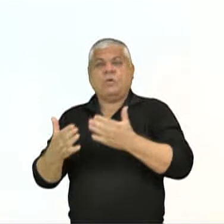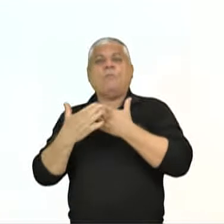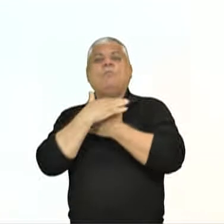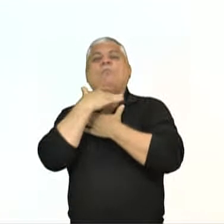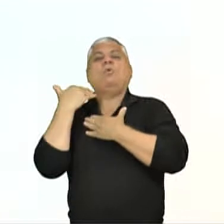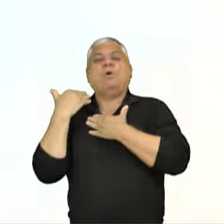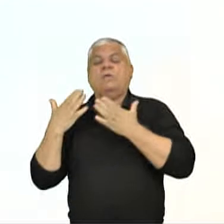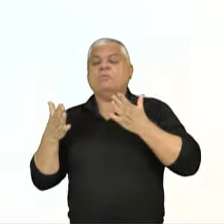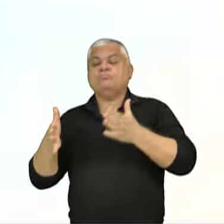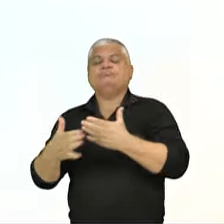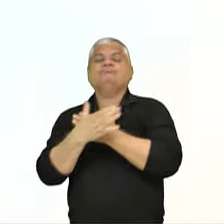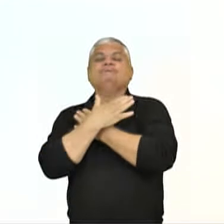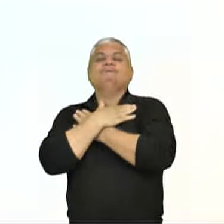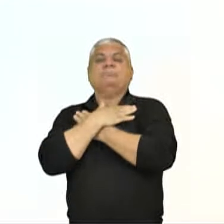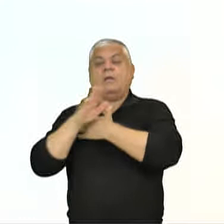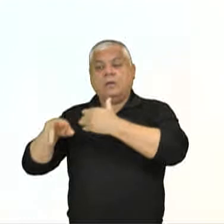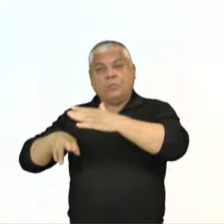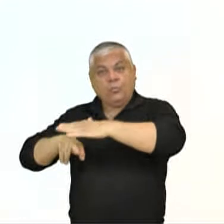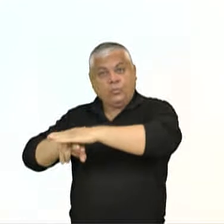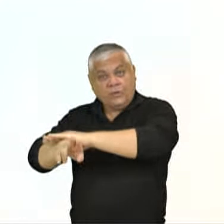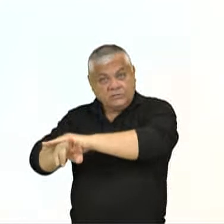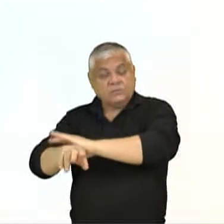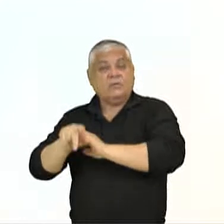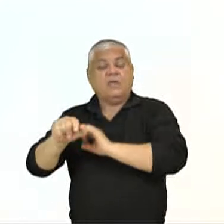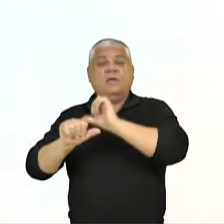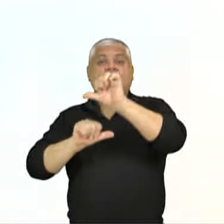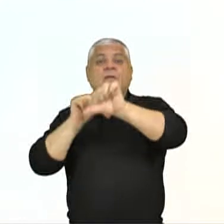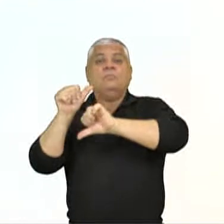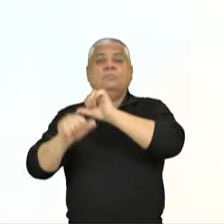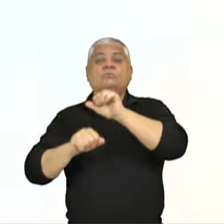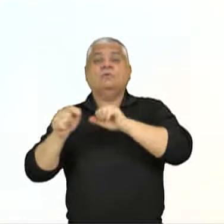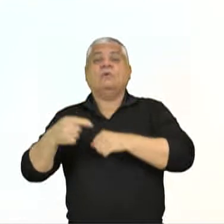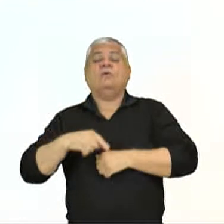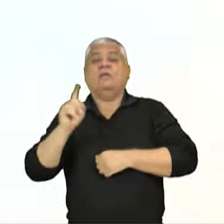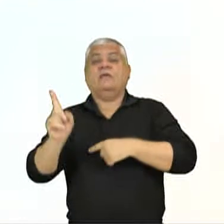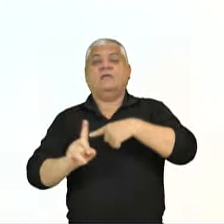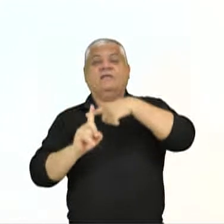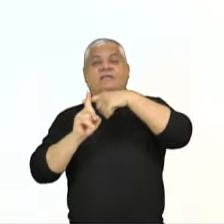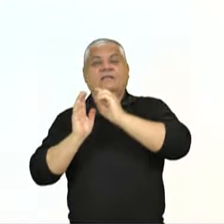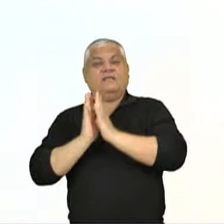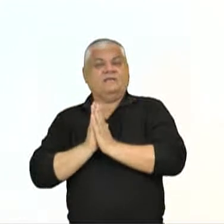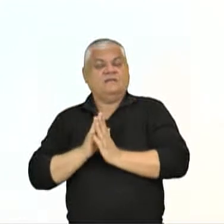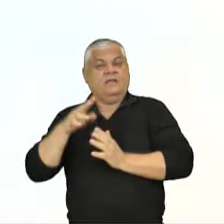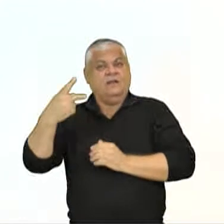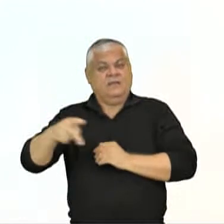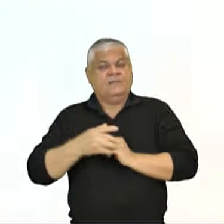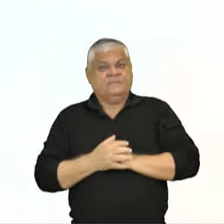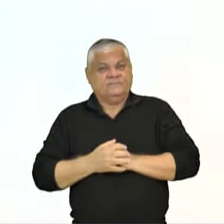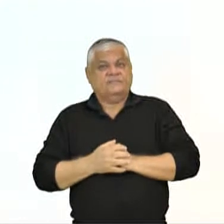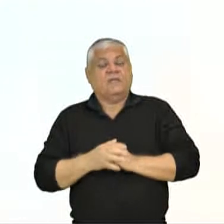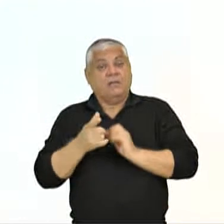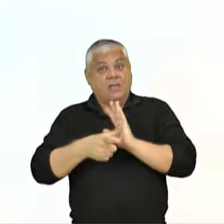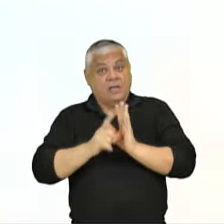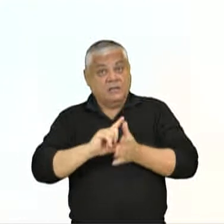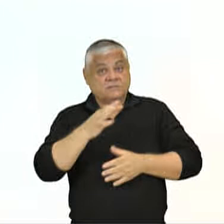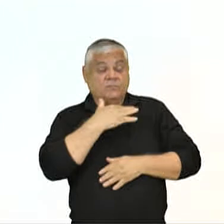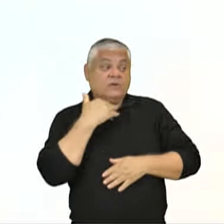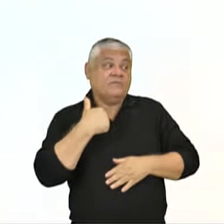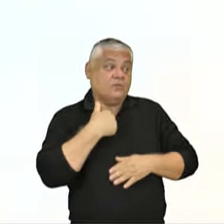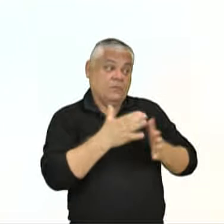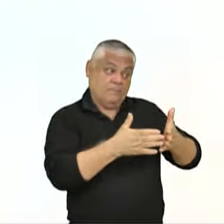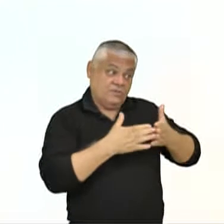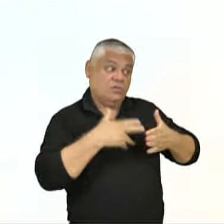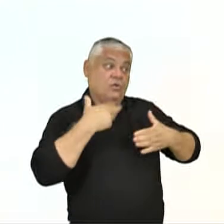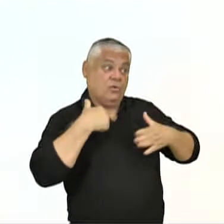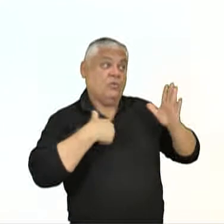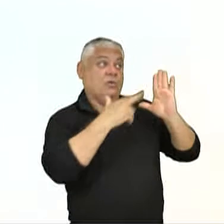adotada pelo cristianismo romano e se tornou uma igreja. E tanto é que Rafael, antes de sua morte, ele pediu que ele queria ser enterrado lá porque